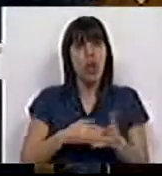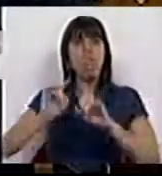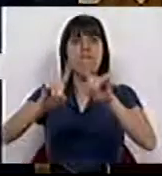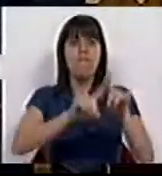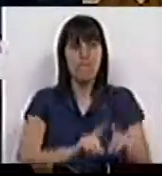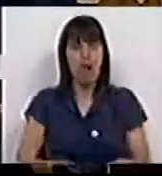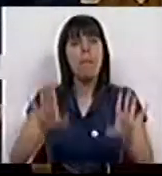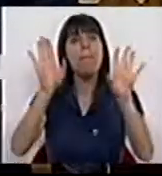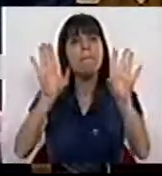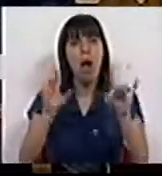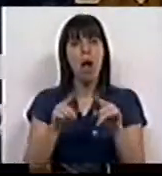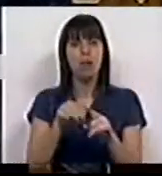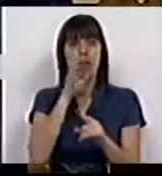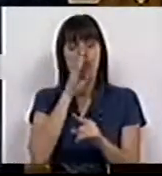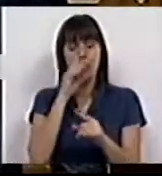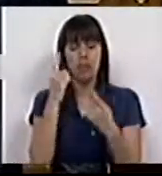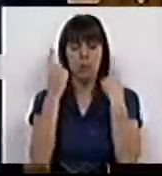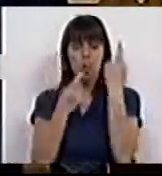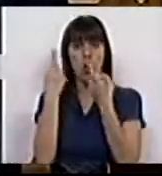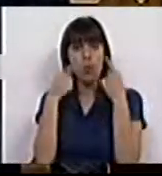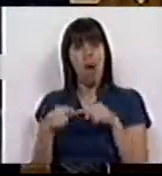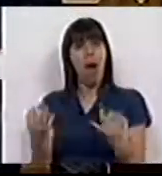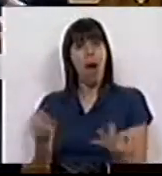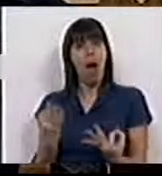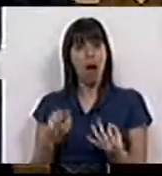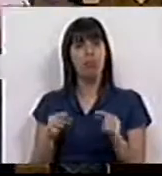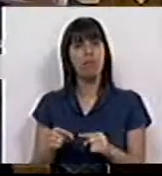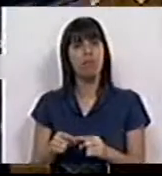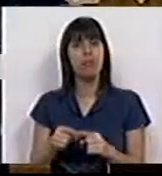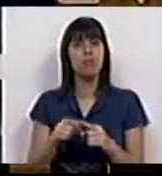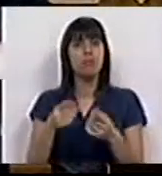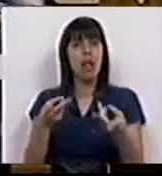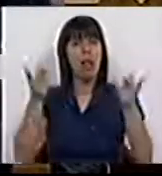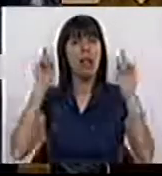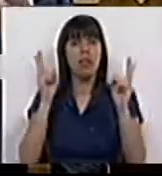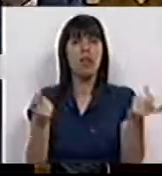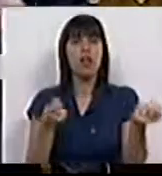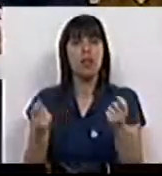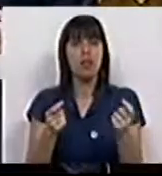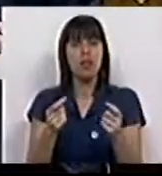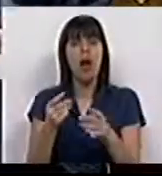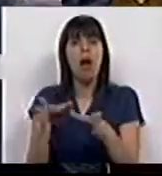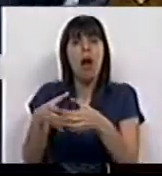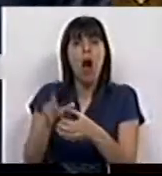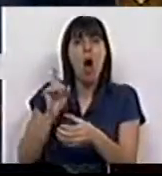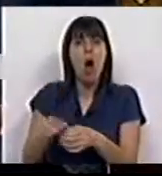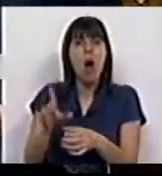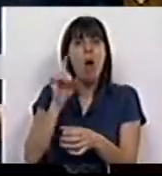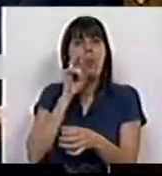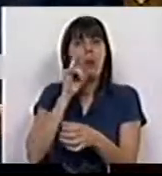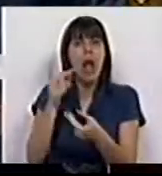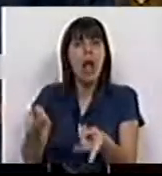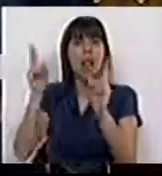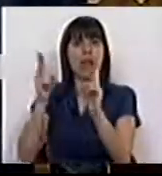Mas partir-se para uma consideração de que é facultativa a gestão do habitat nas zonas de